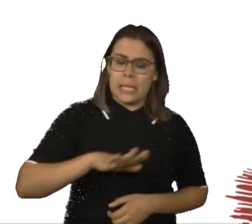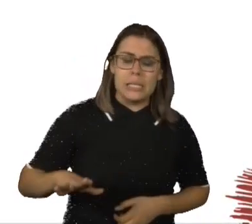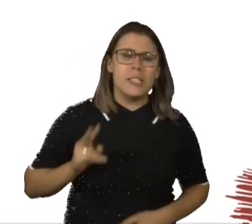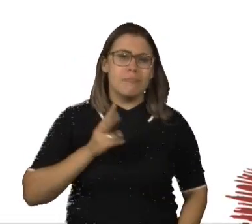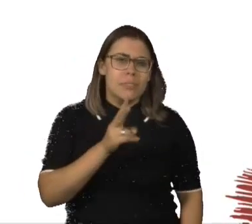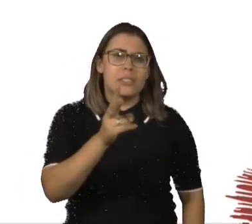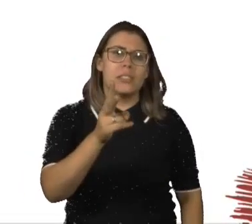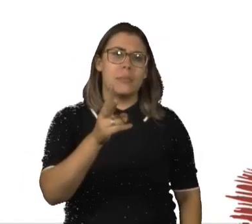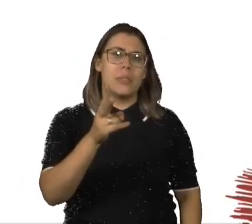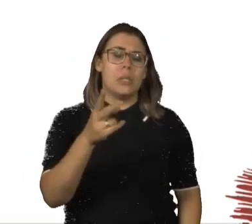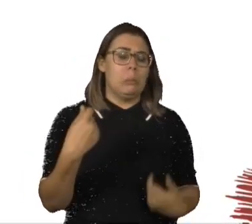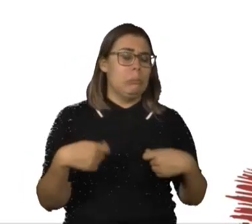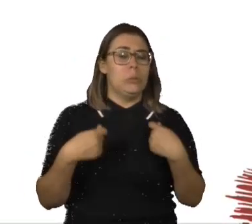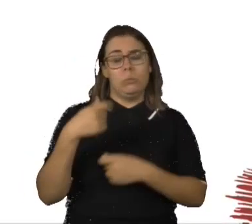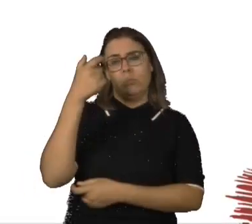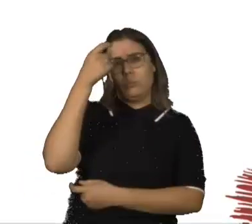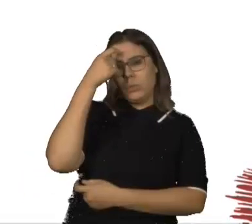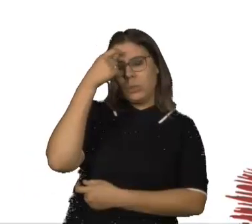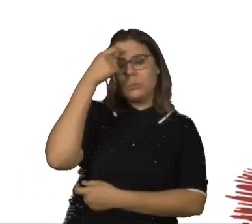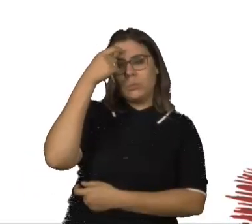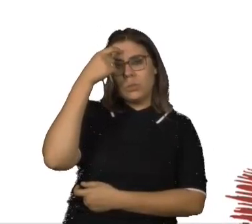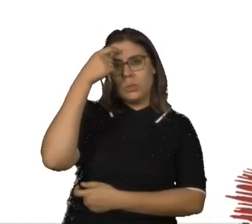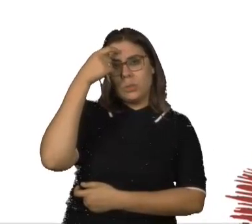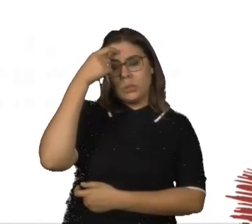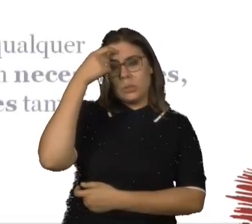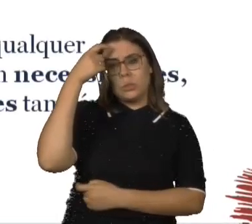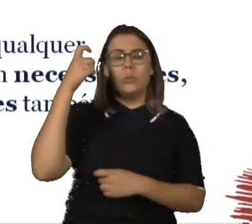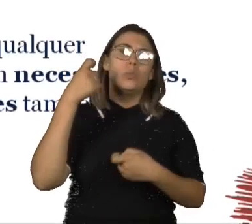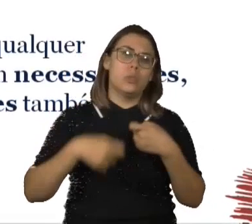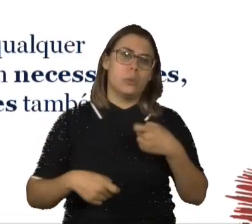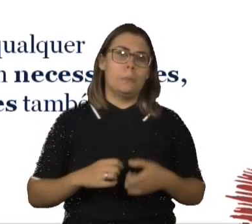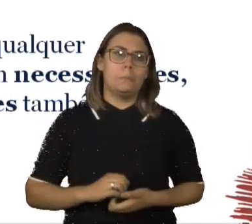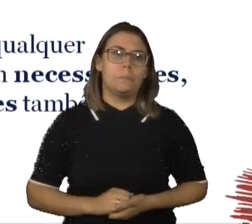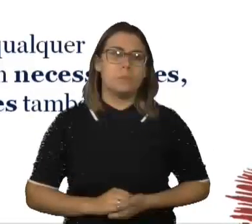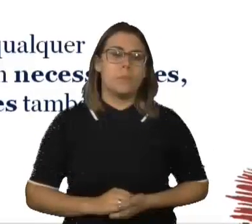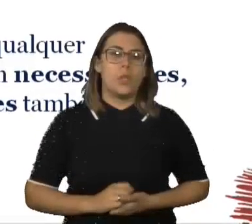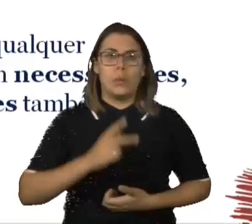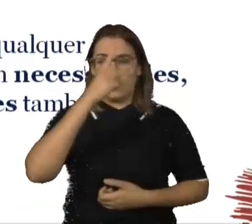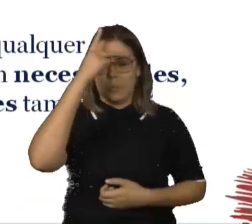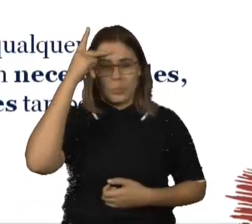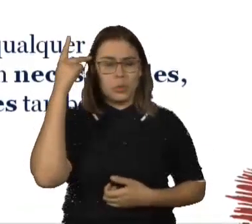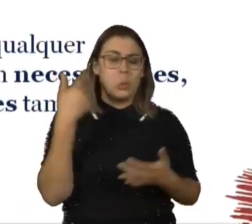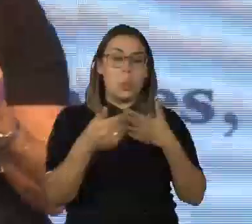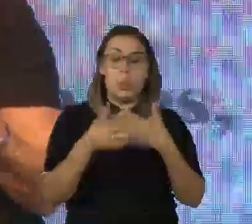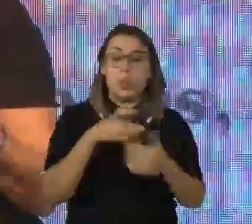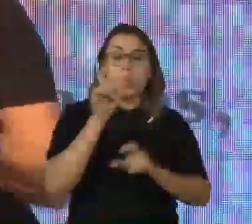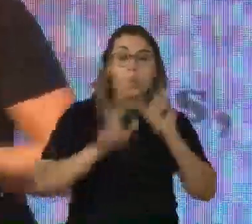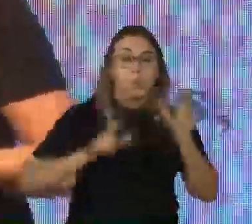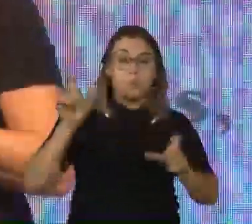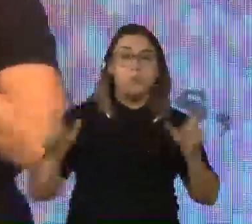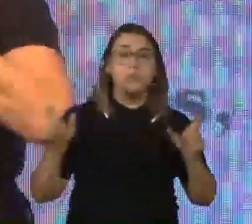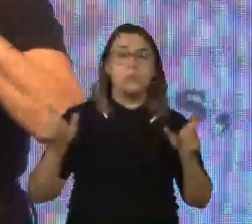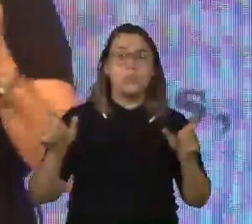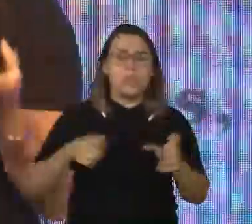portanto, não têm necessidade de expressarem-se no campo sexual. São pessoas como qualquer outra. Chega a adolescência,